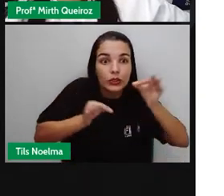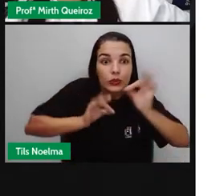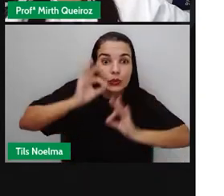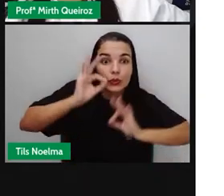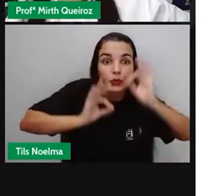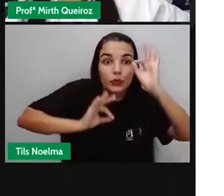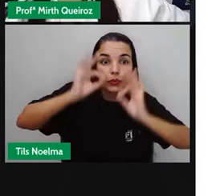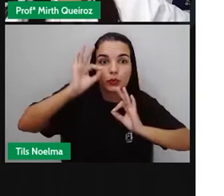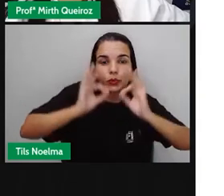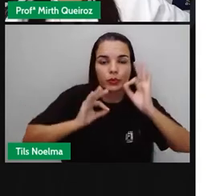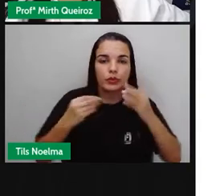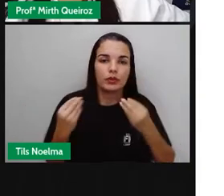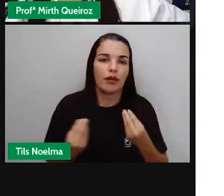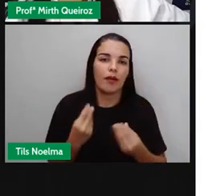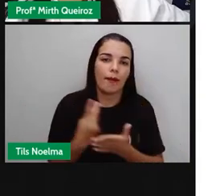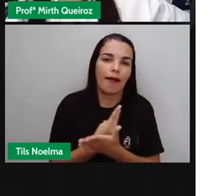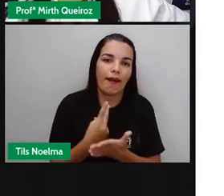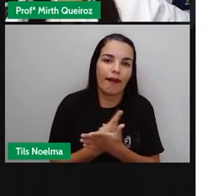errada, né?